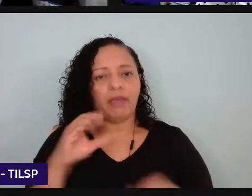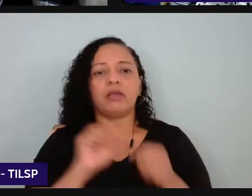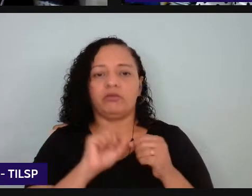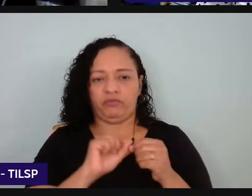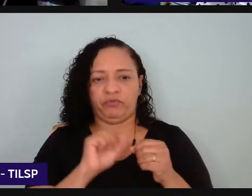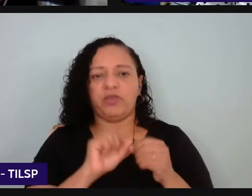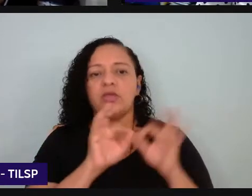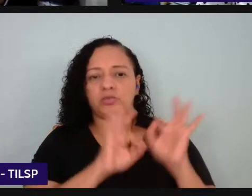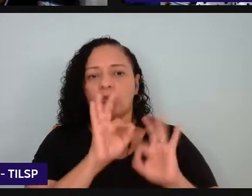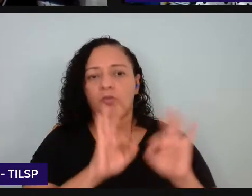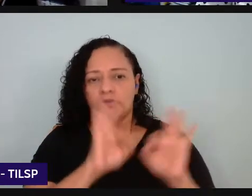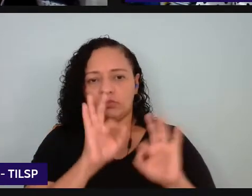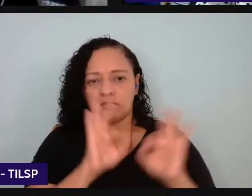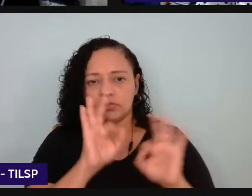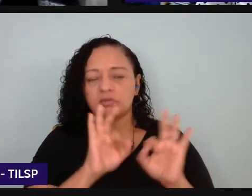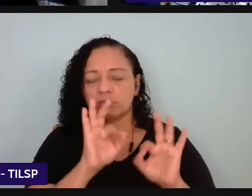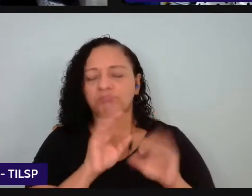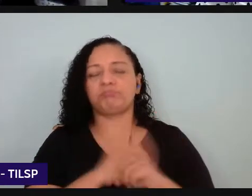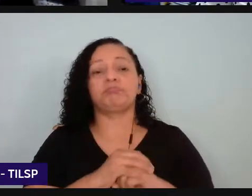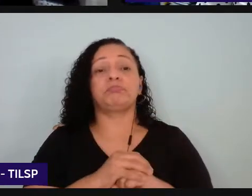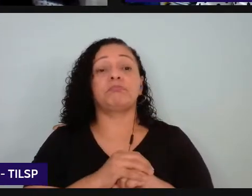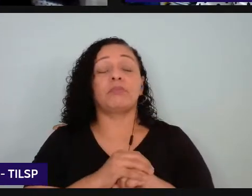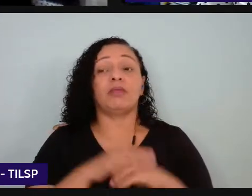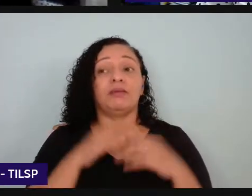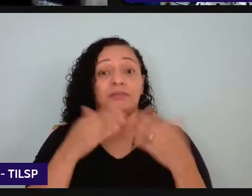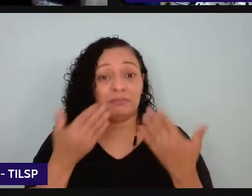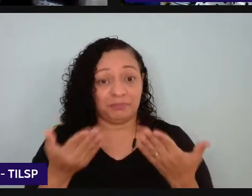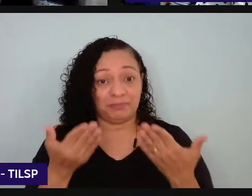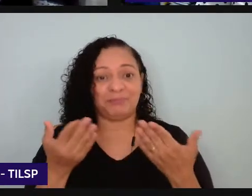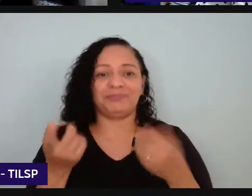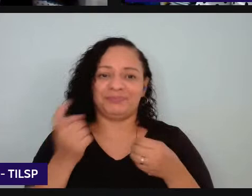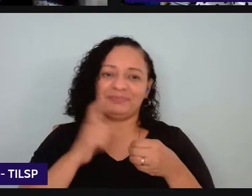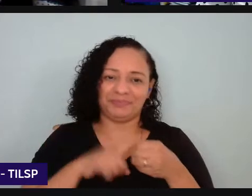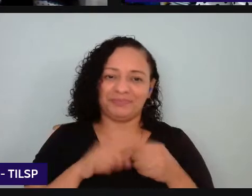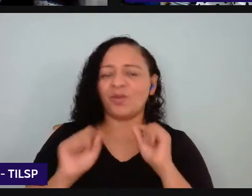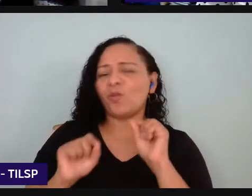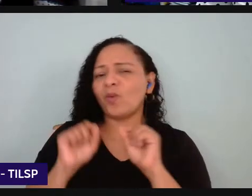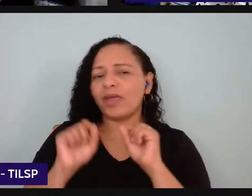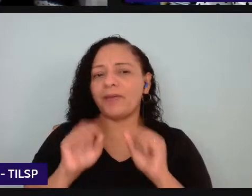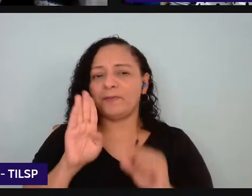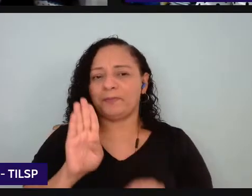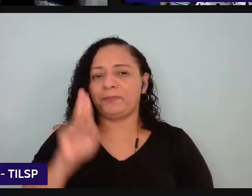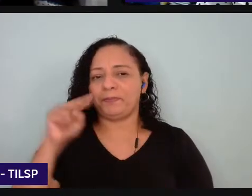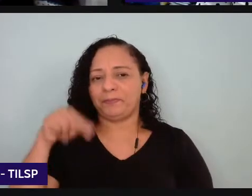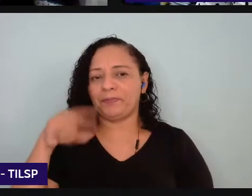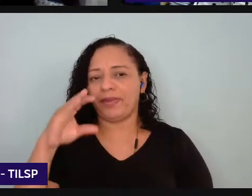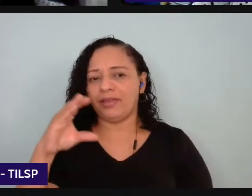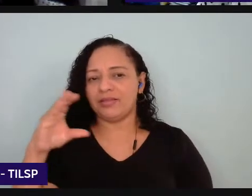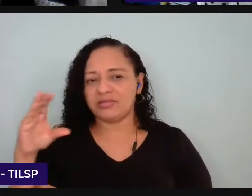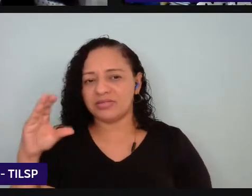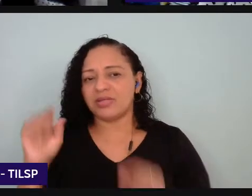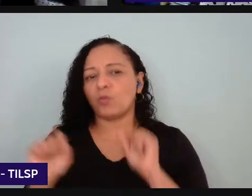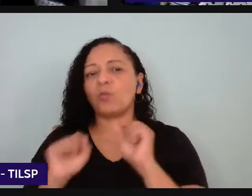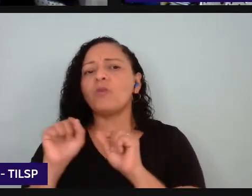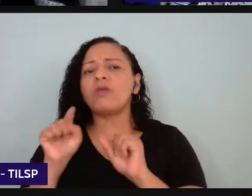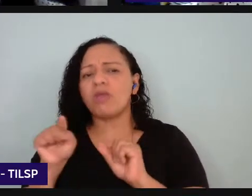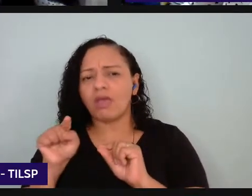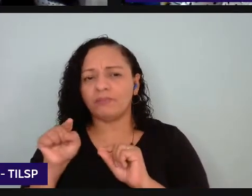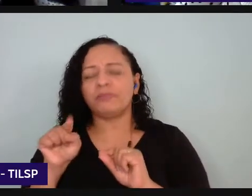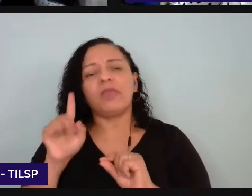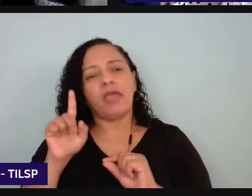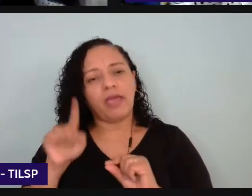interrelação mas voltando um pouquinho ao que é a BNCC né a gente compreende a BNCC como uma